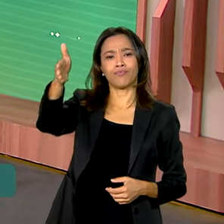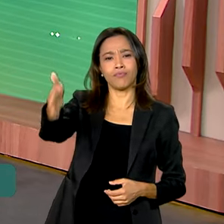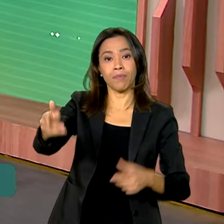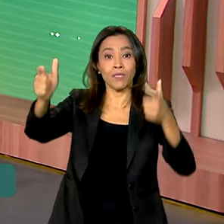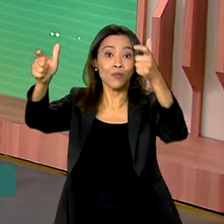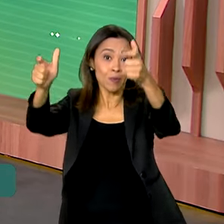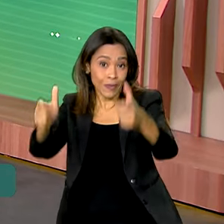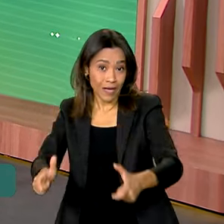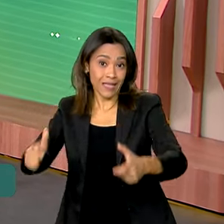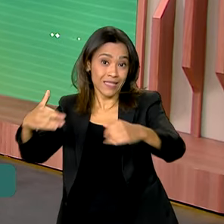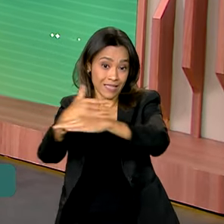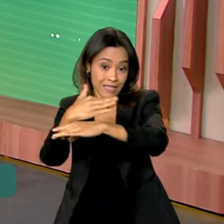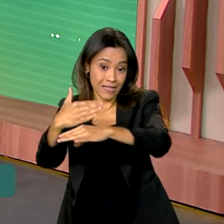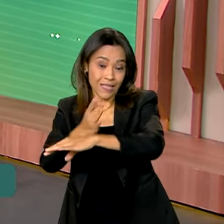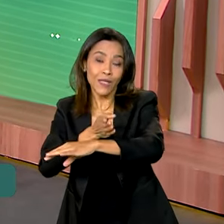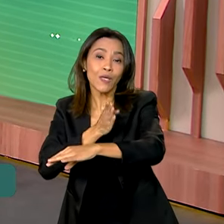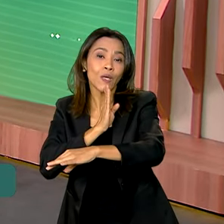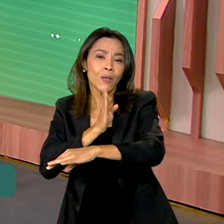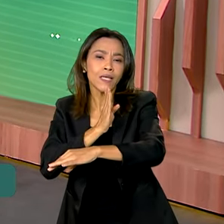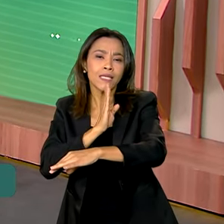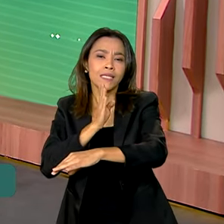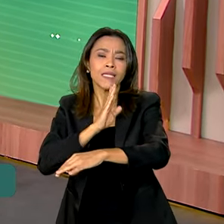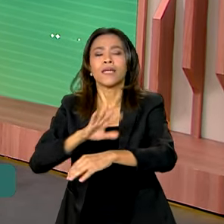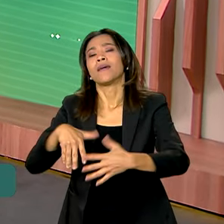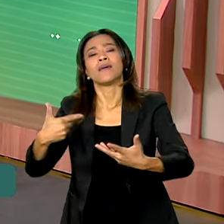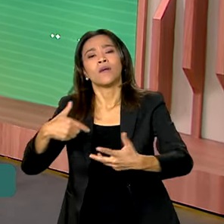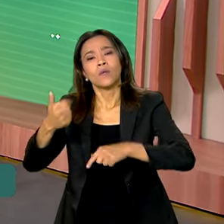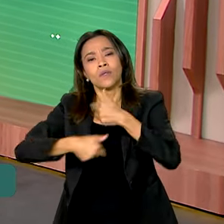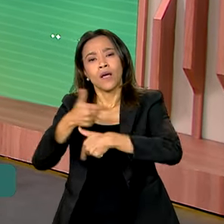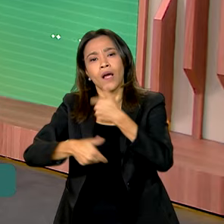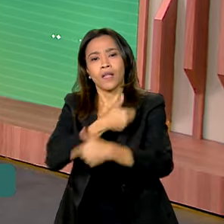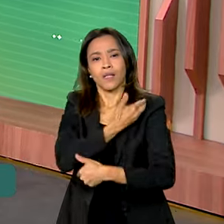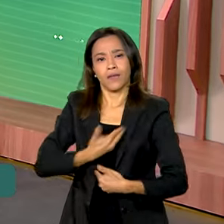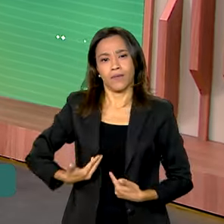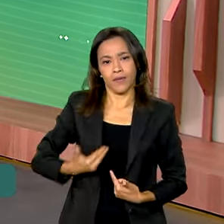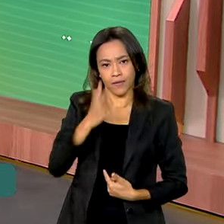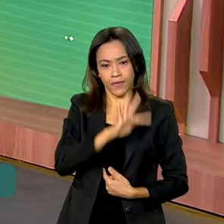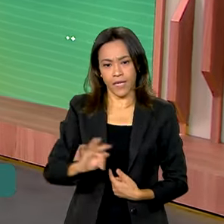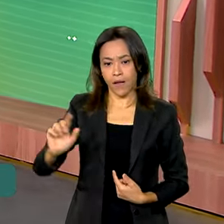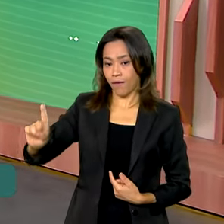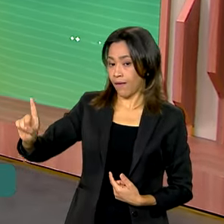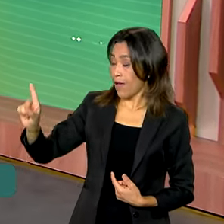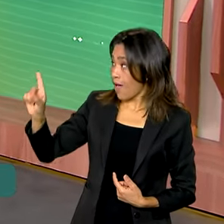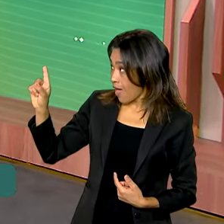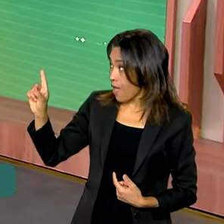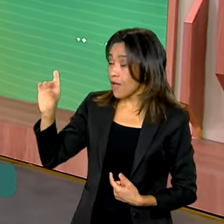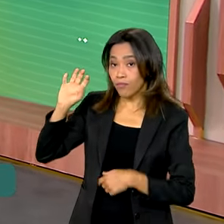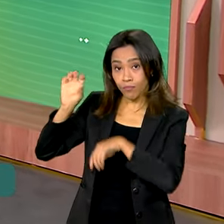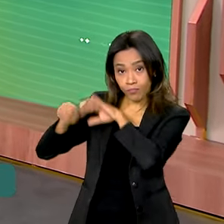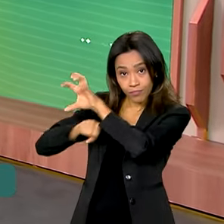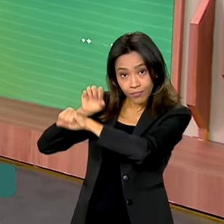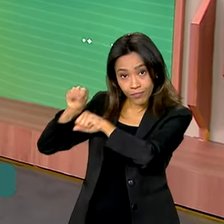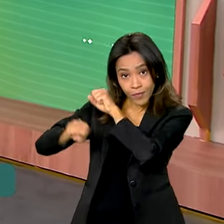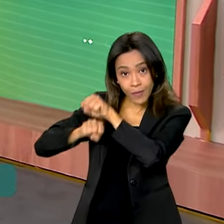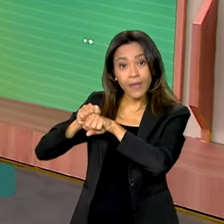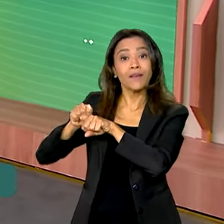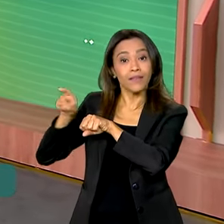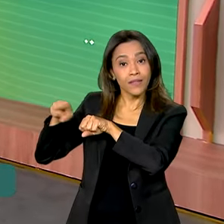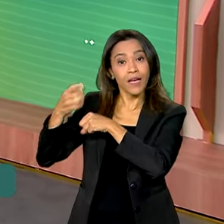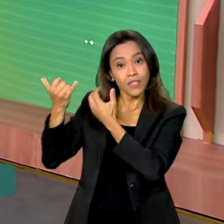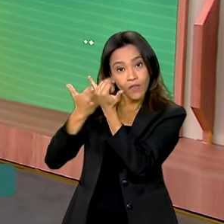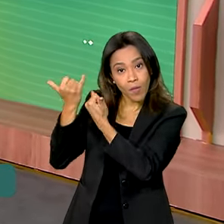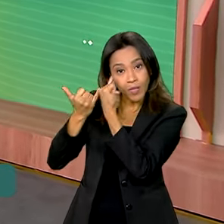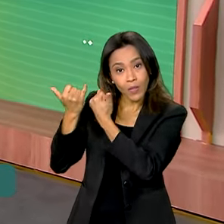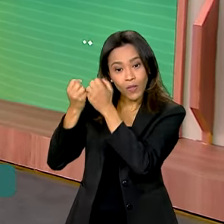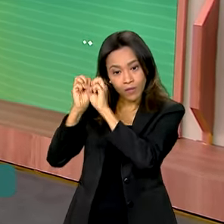conhecer algumas das ações do governo federal na cidade. Os dados são da plataforma Comunica.br, que